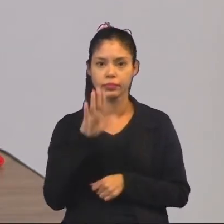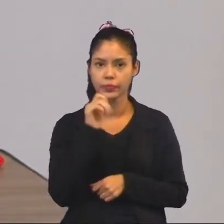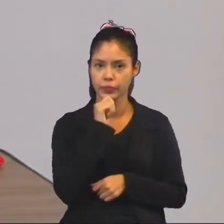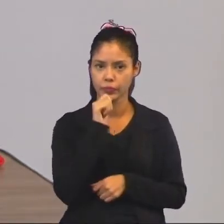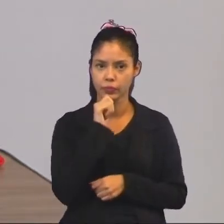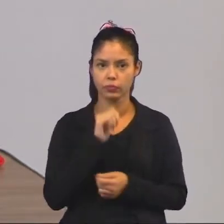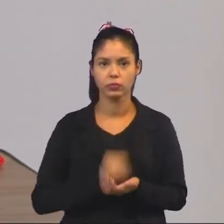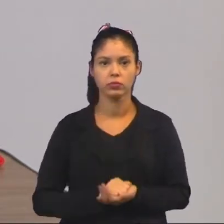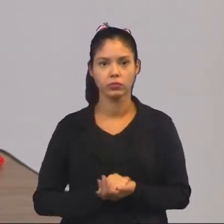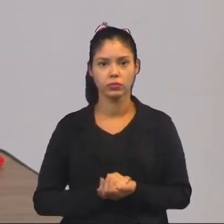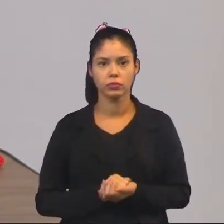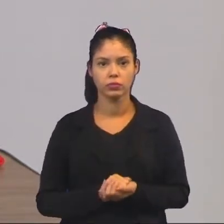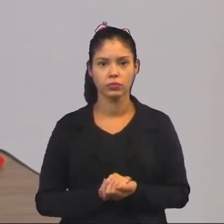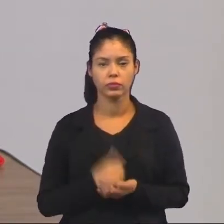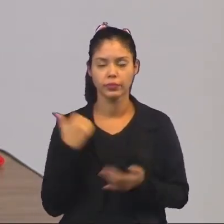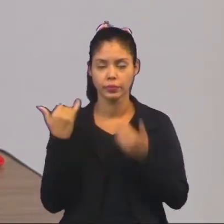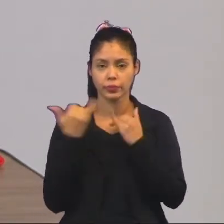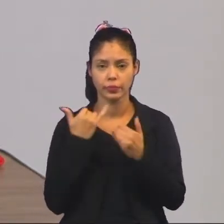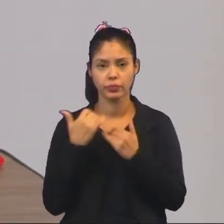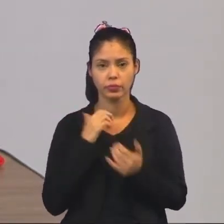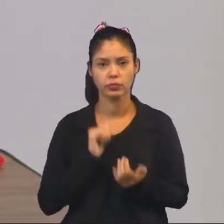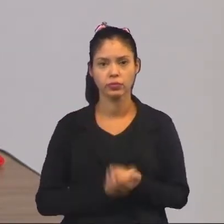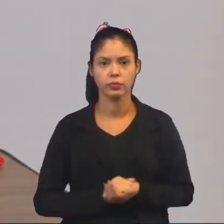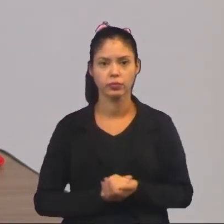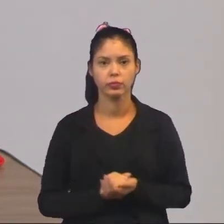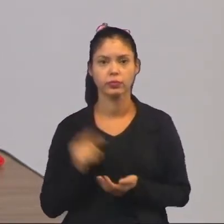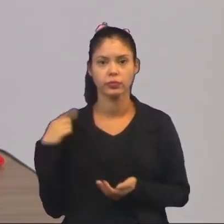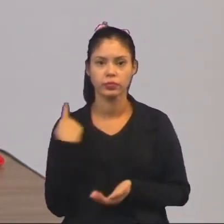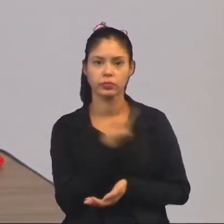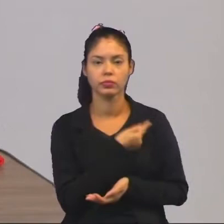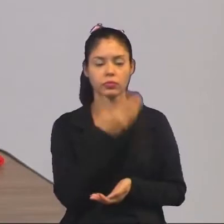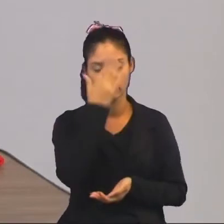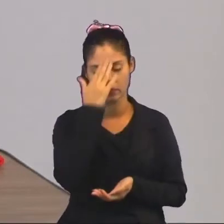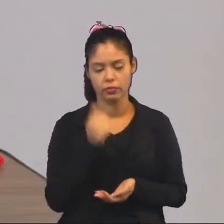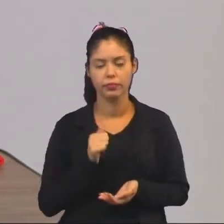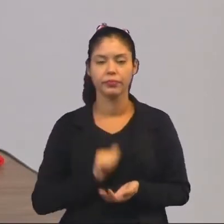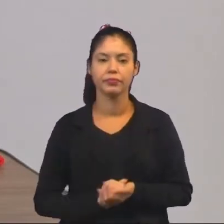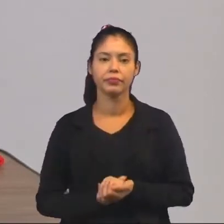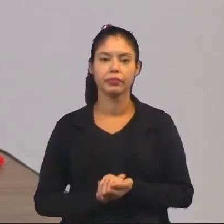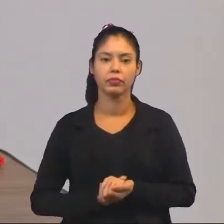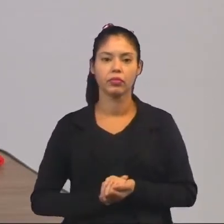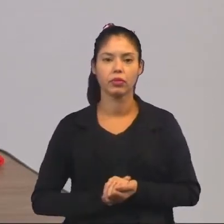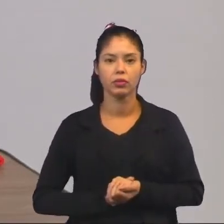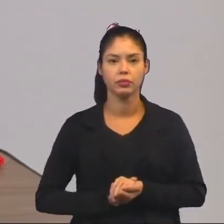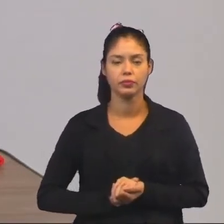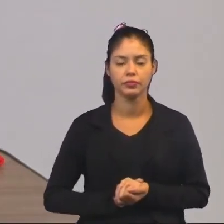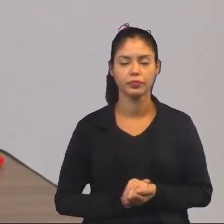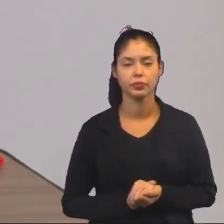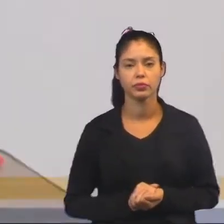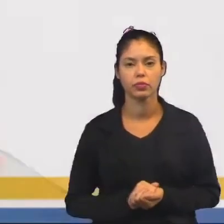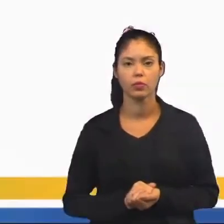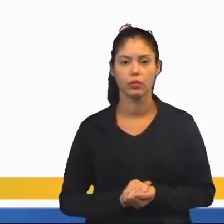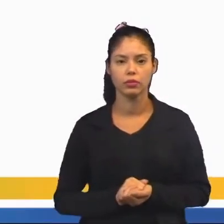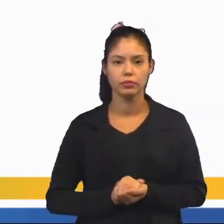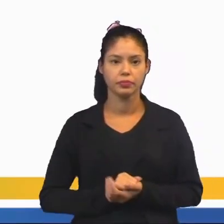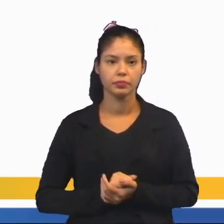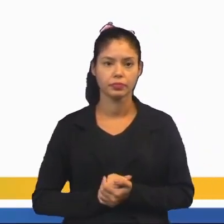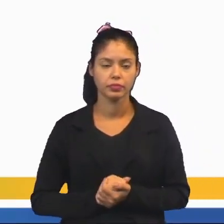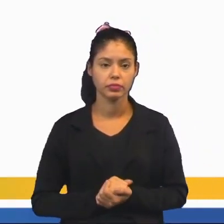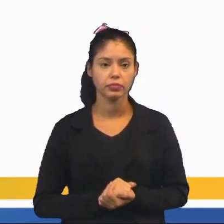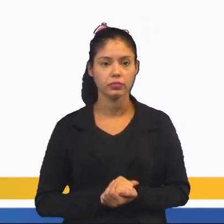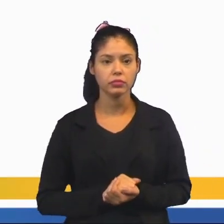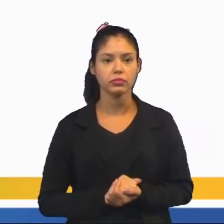além daquela primeira informação, né, que dá para a gente saber. Vamos ver um outro exemplo aqui na telinha?